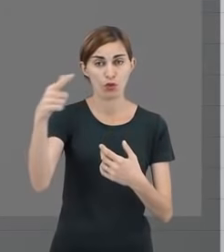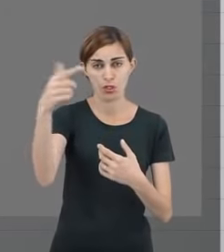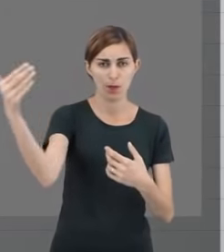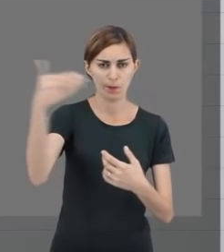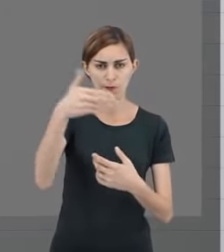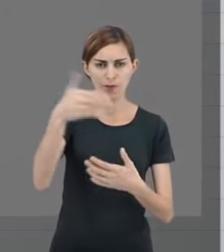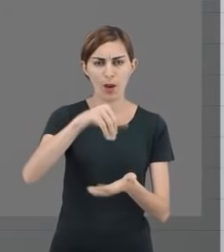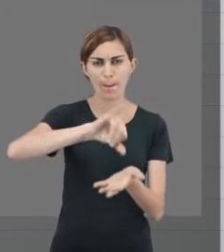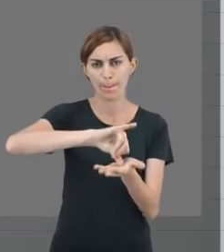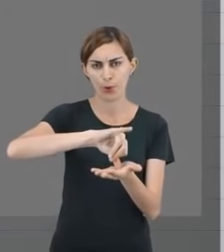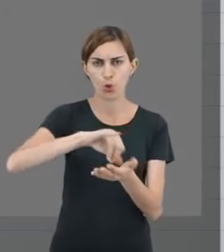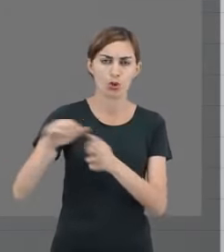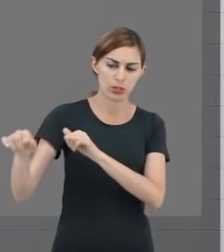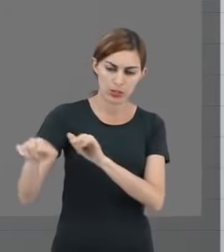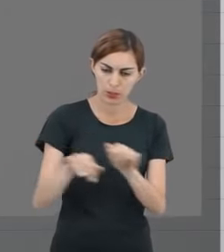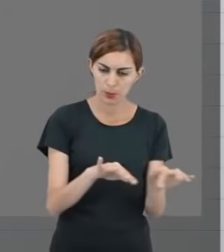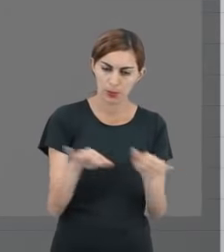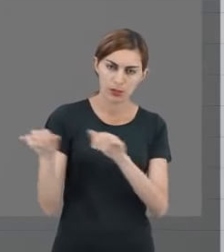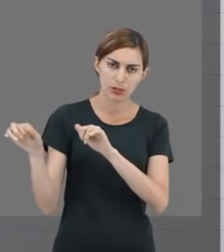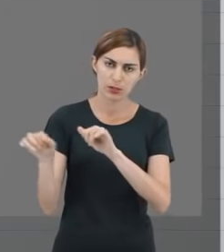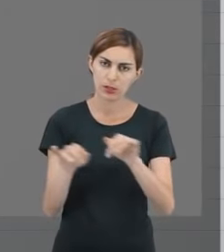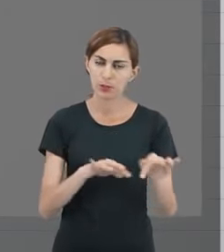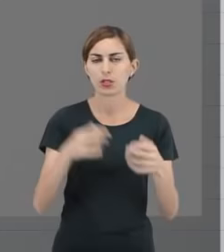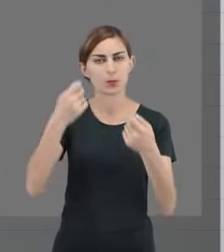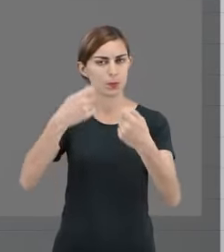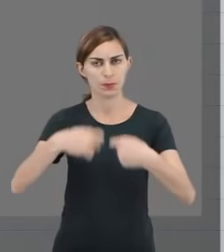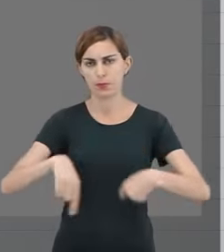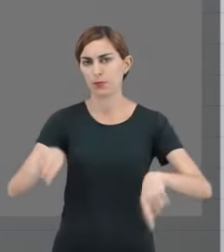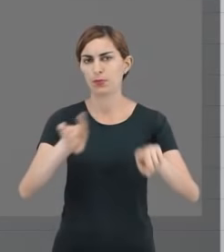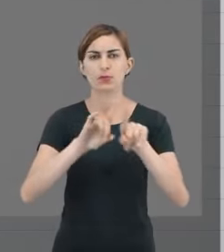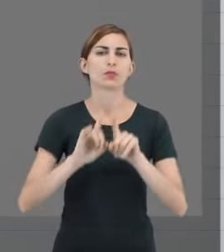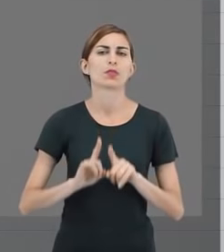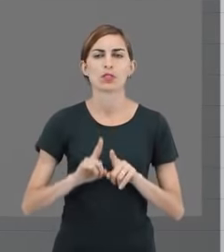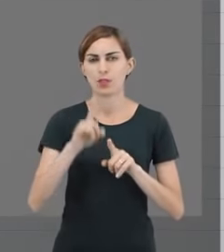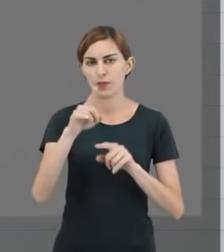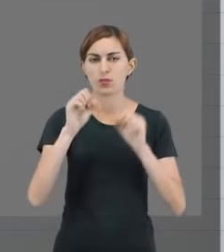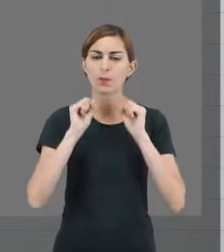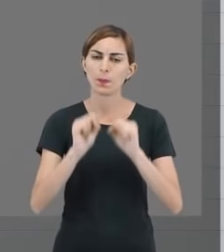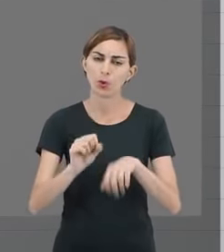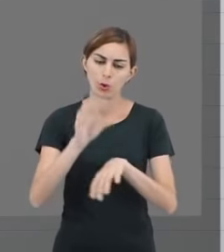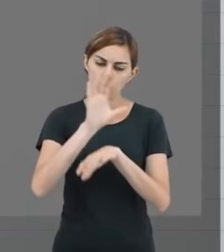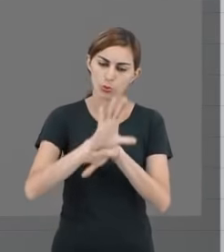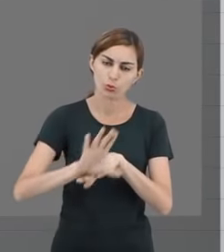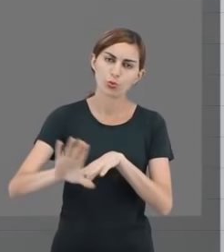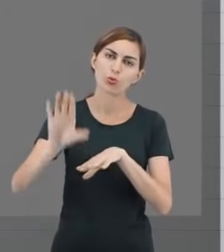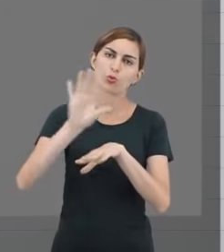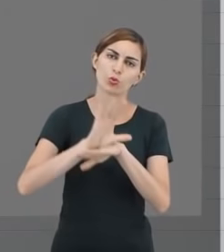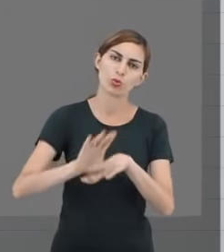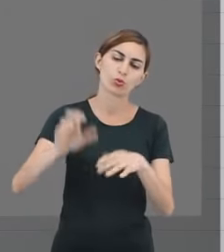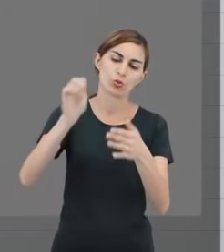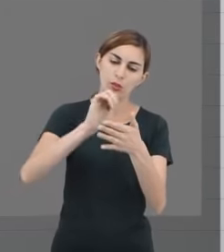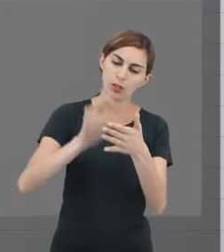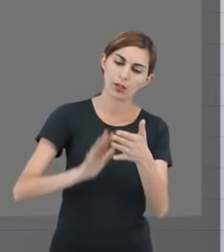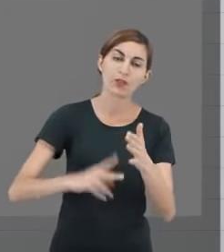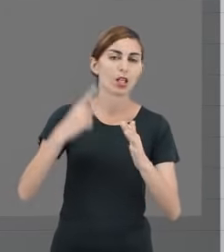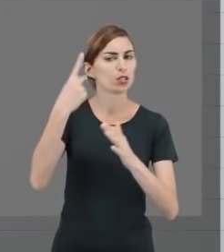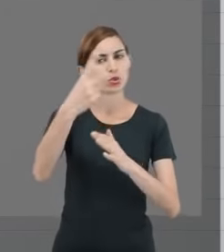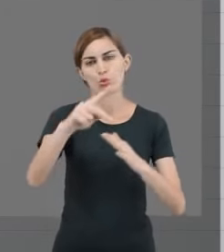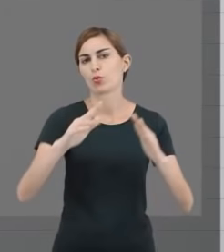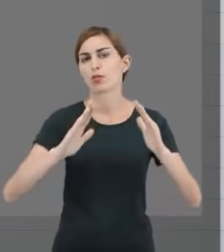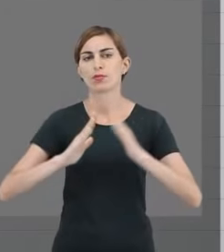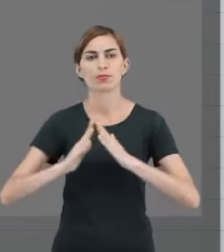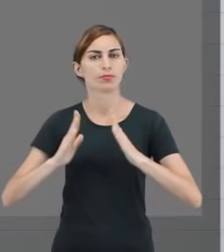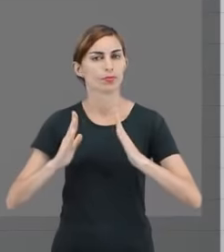frequentar o polo semanalmente. Você pode cursar, fazer as atividades, tudo na sua casa.